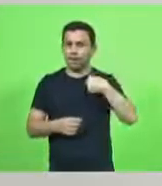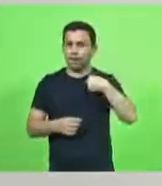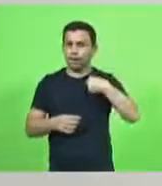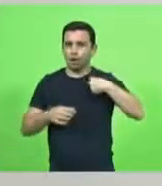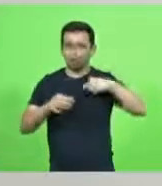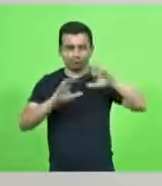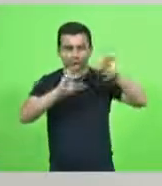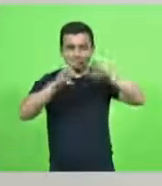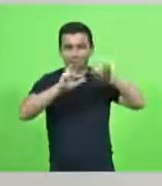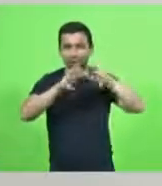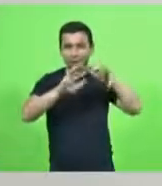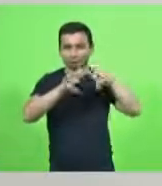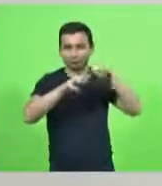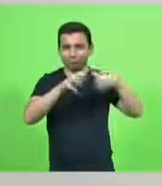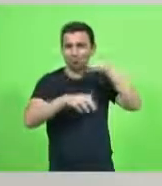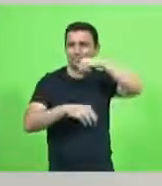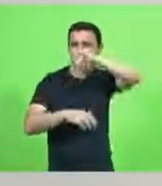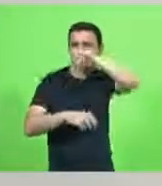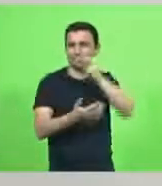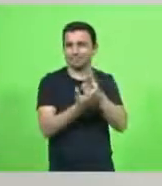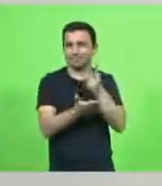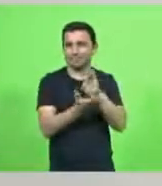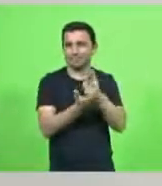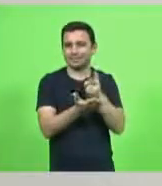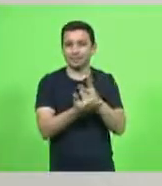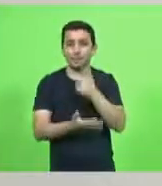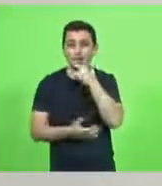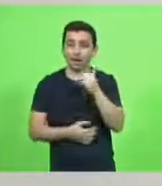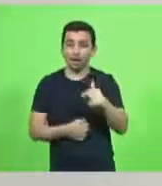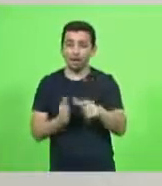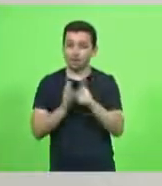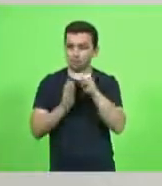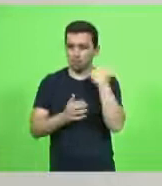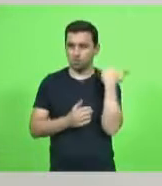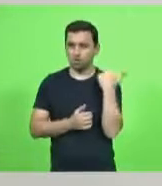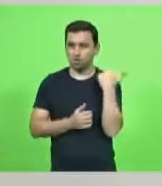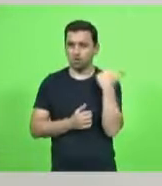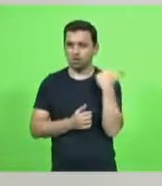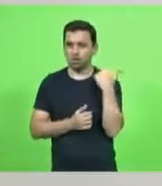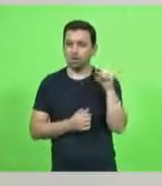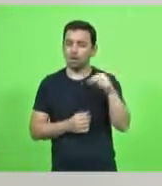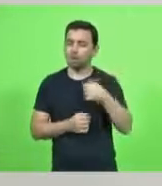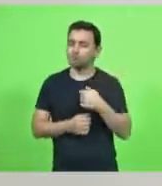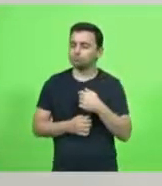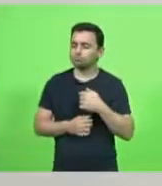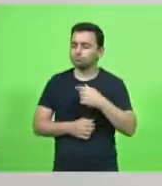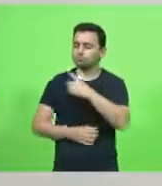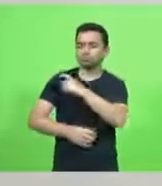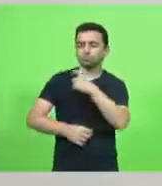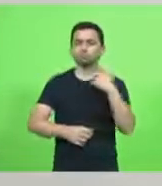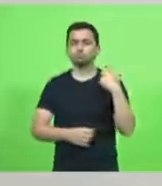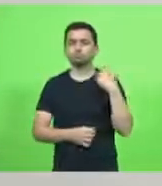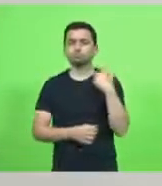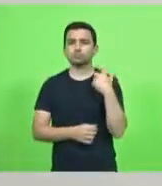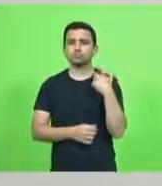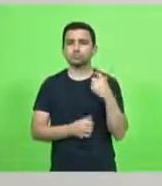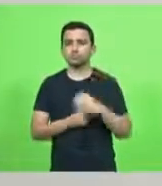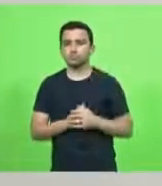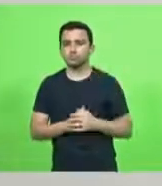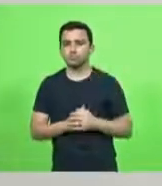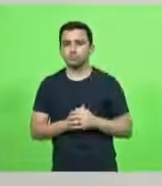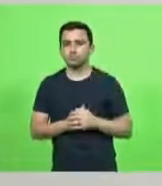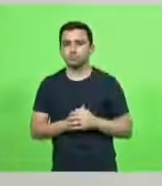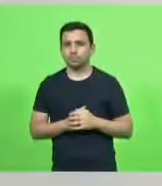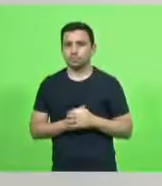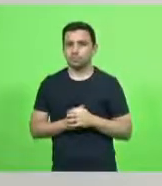todo o cabelo dela papai antes de morrer um dia estava botando perfume e o pai não botava perfume assim mais um